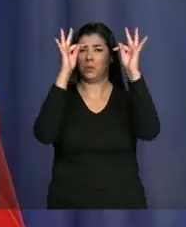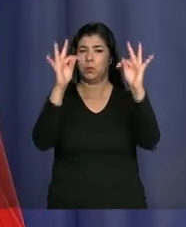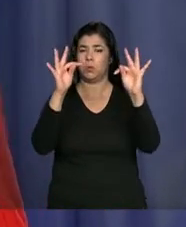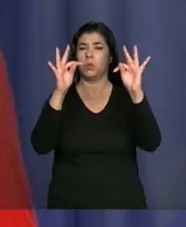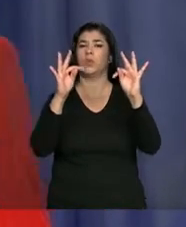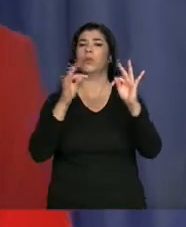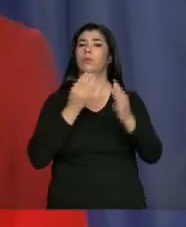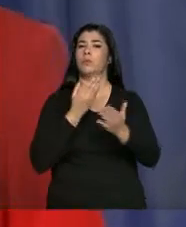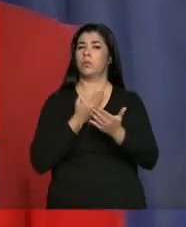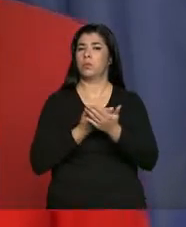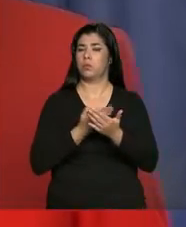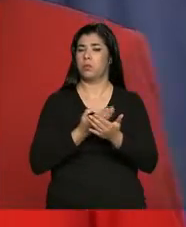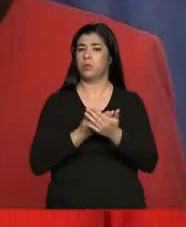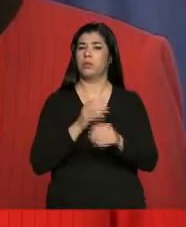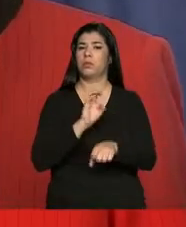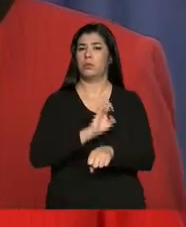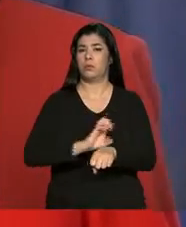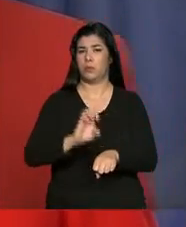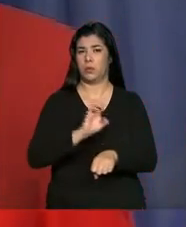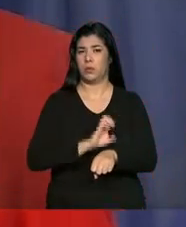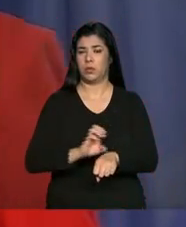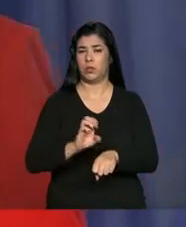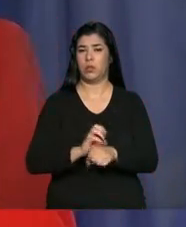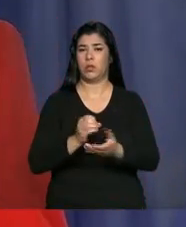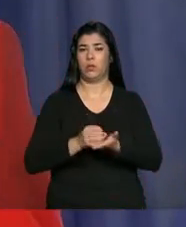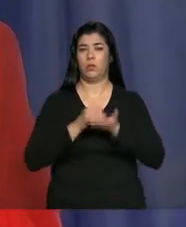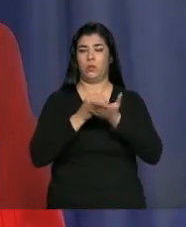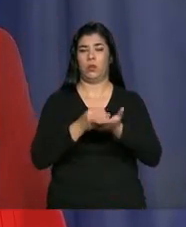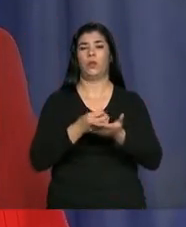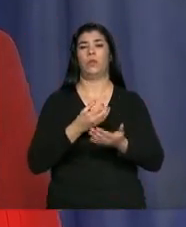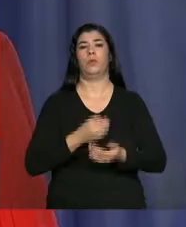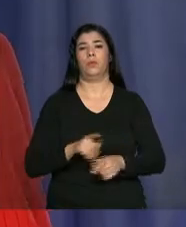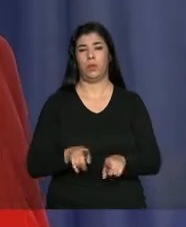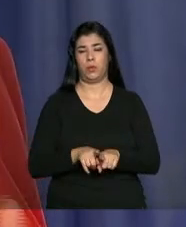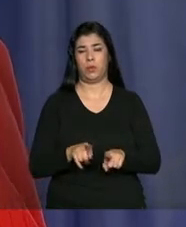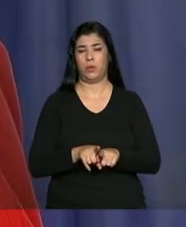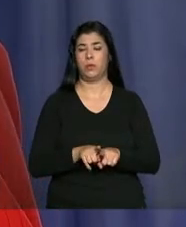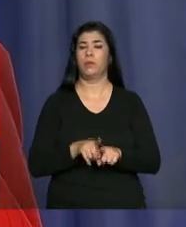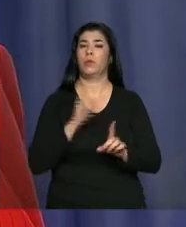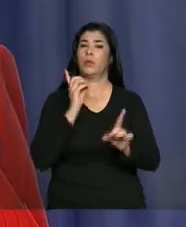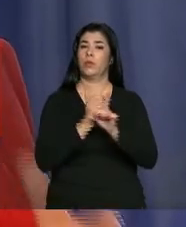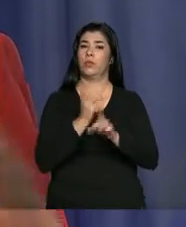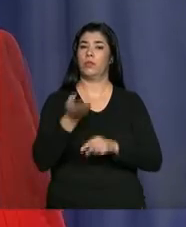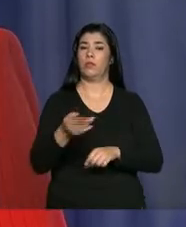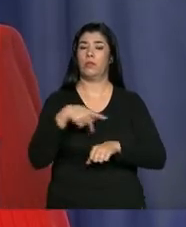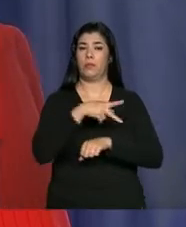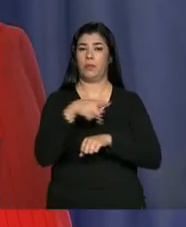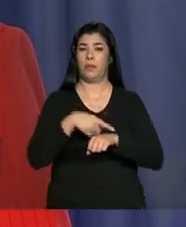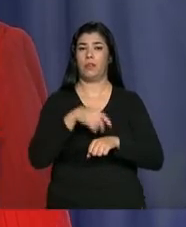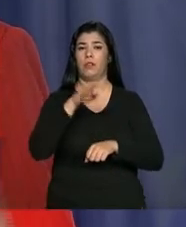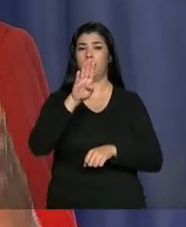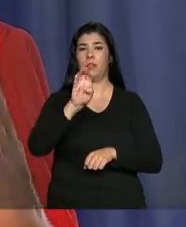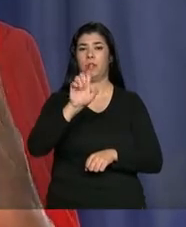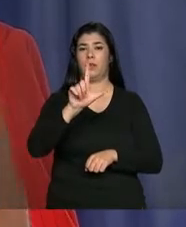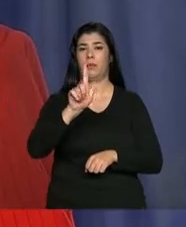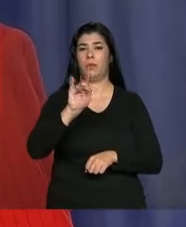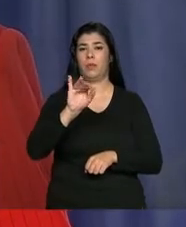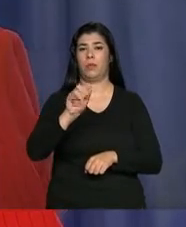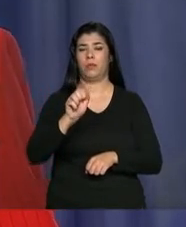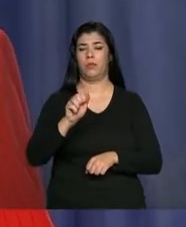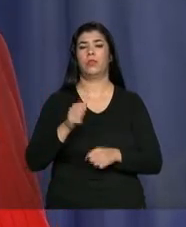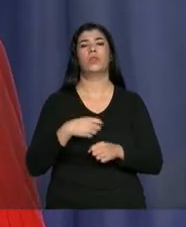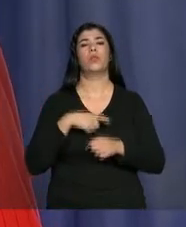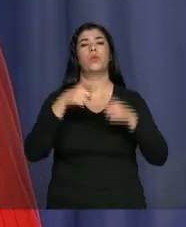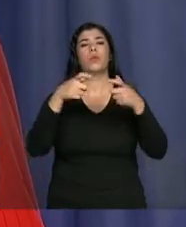fazer seus estágios, suas bolsas, encontraram aqui na Bélgica um local e um